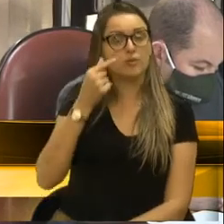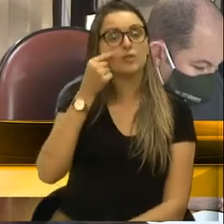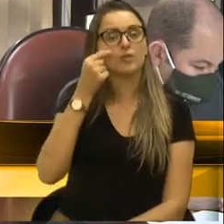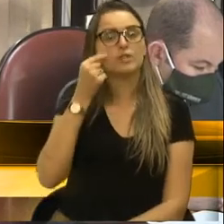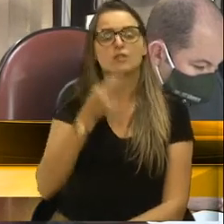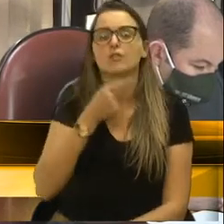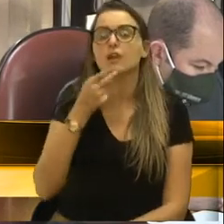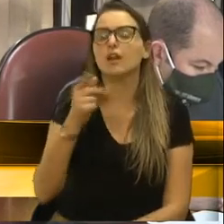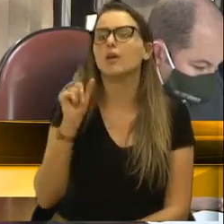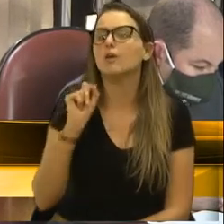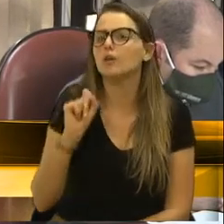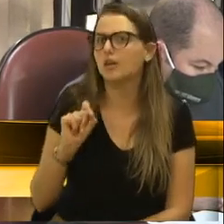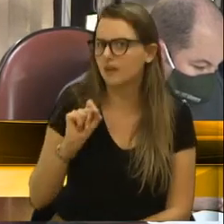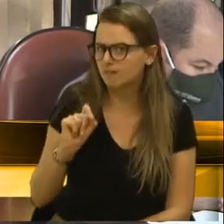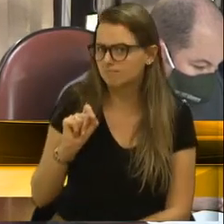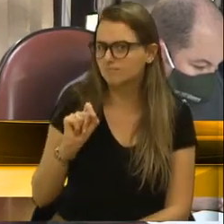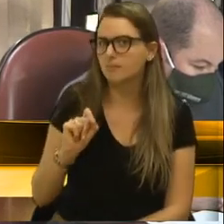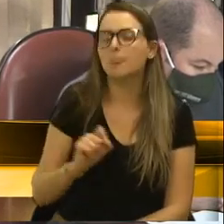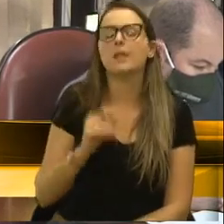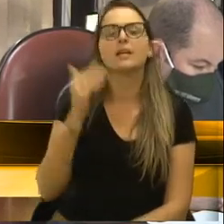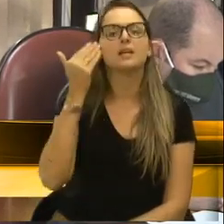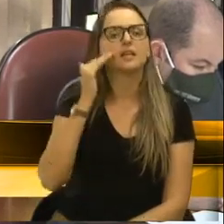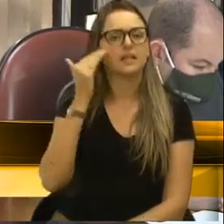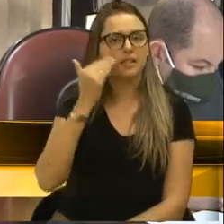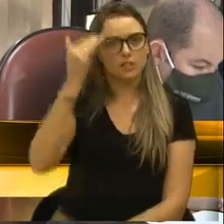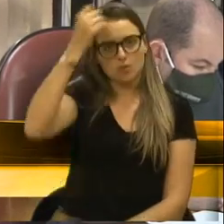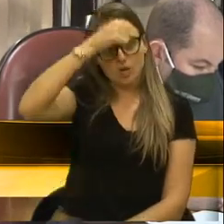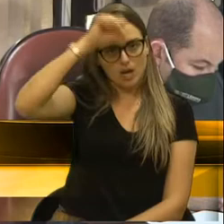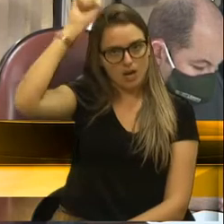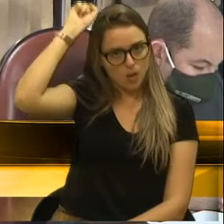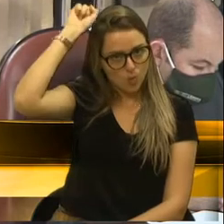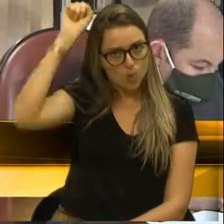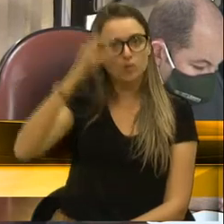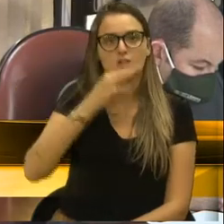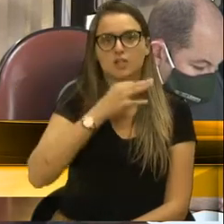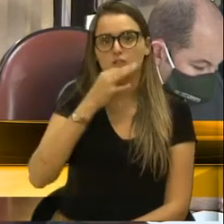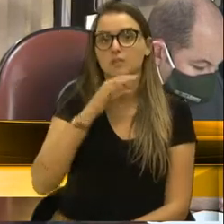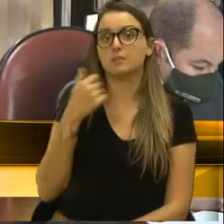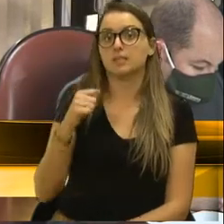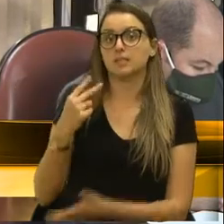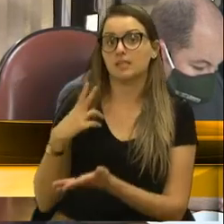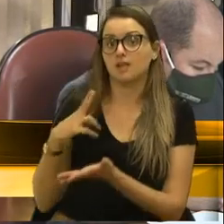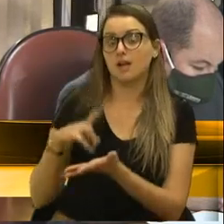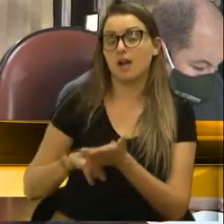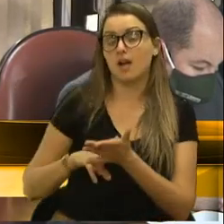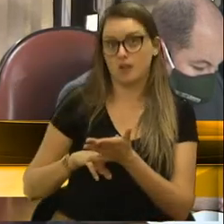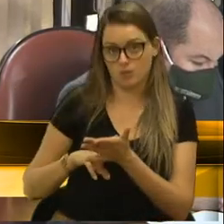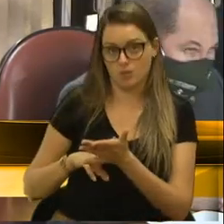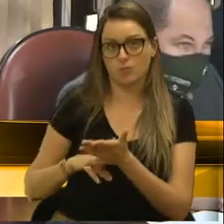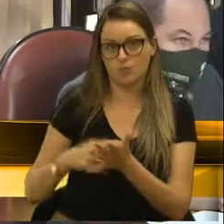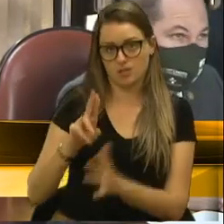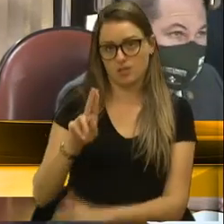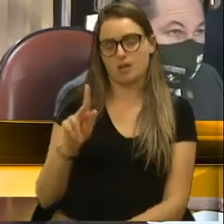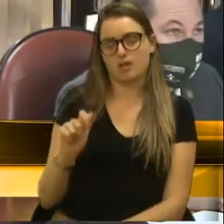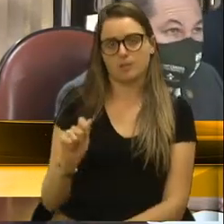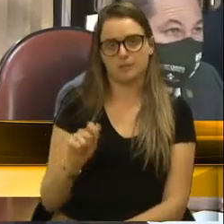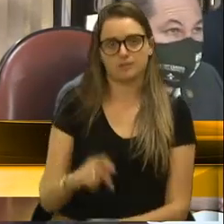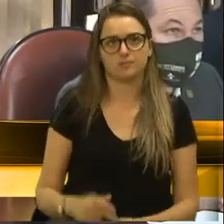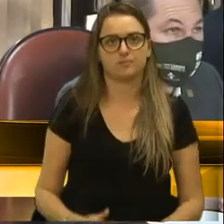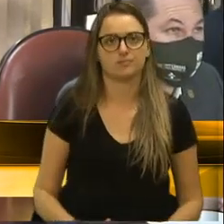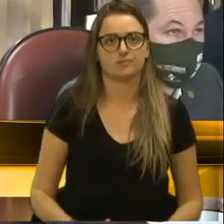já falava de que entendia que a UCS, a Fundação Universidade de Caxias do Sul, deveria assumir a UPA Zona Norte.